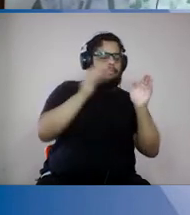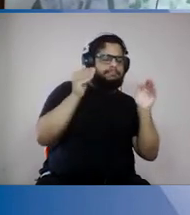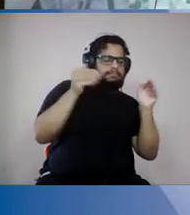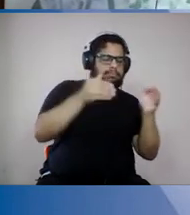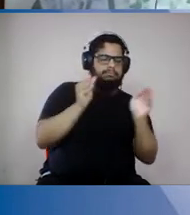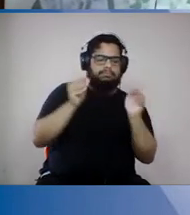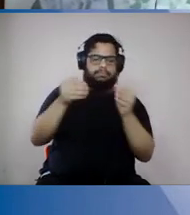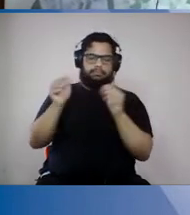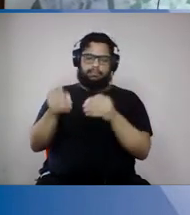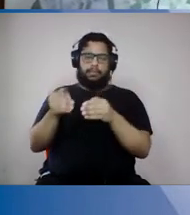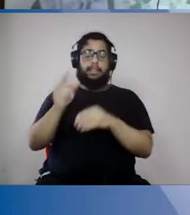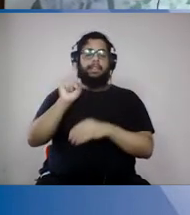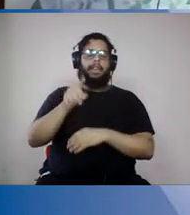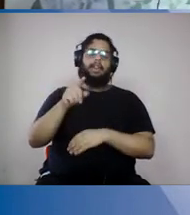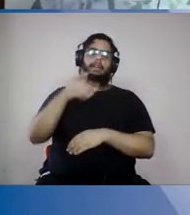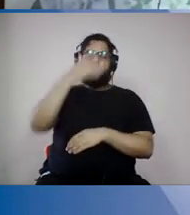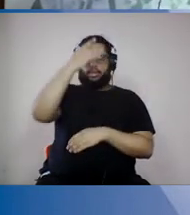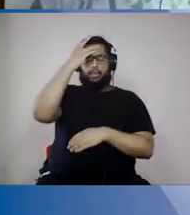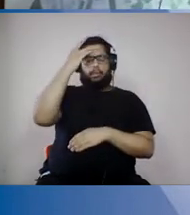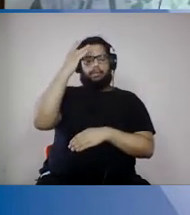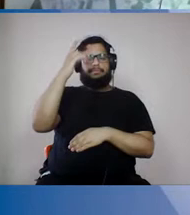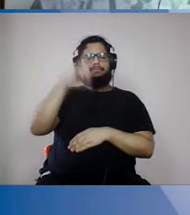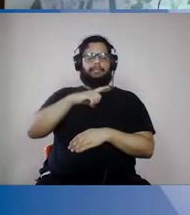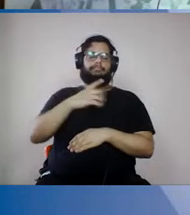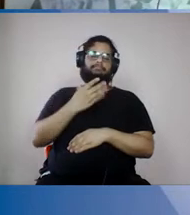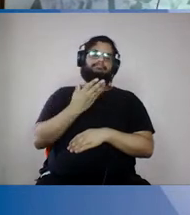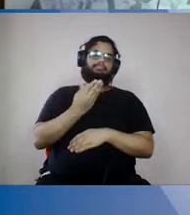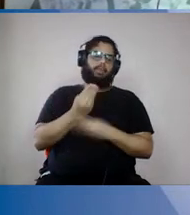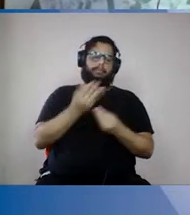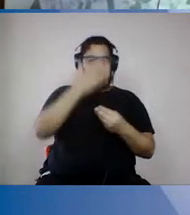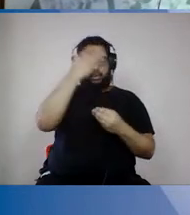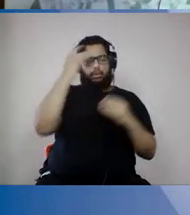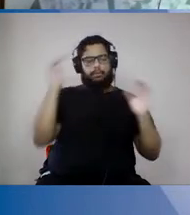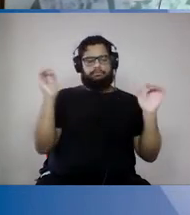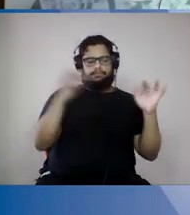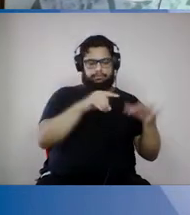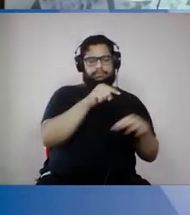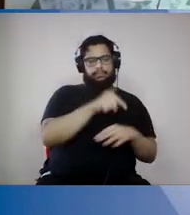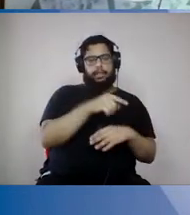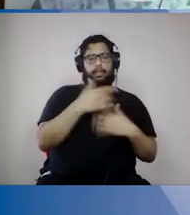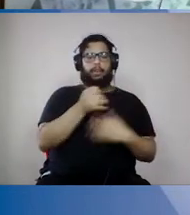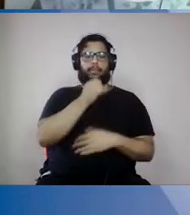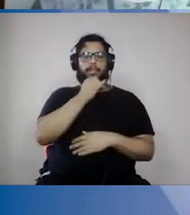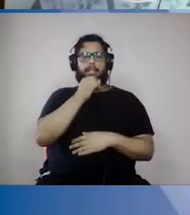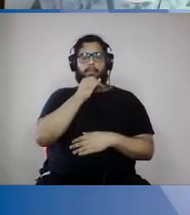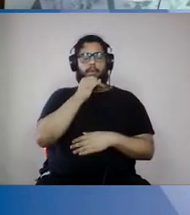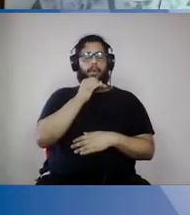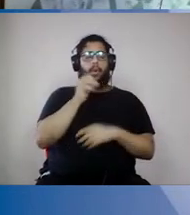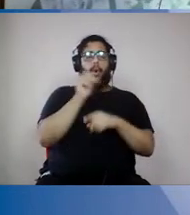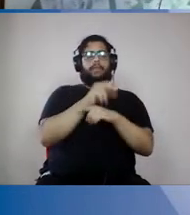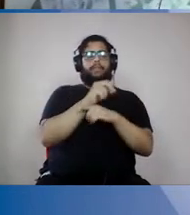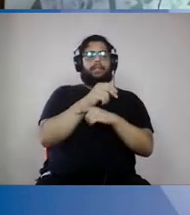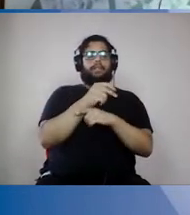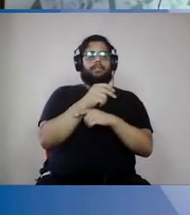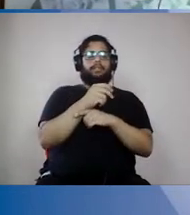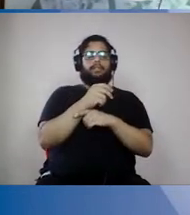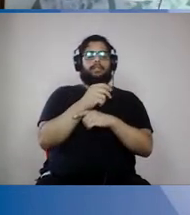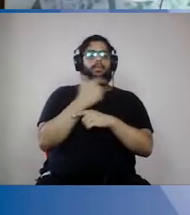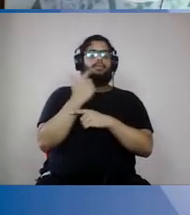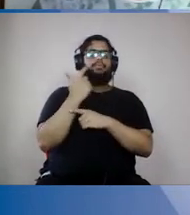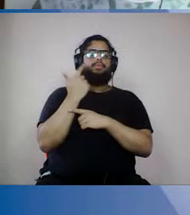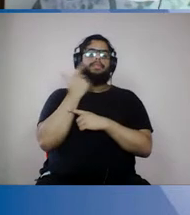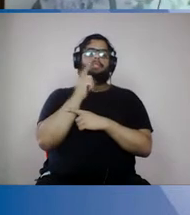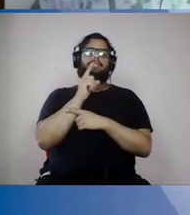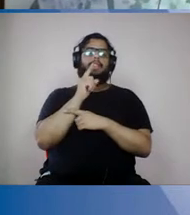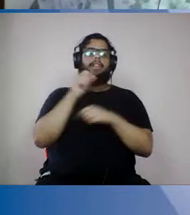as pessoas estão concentradas. Então a gente precisa fazer esse movimento aqui, que o vírus não consiga sair e circular pela